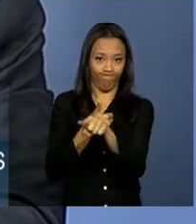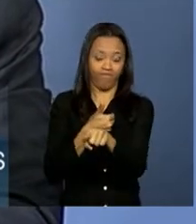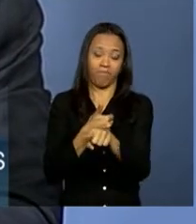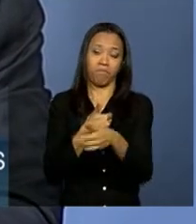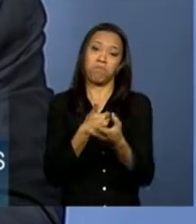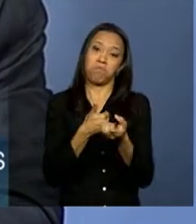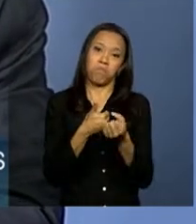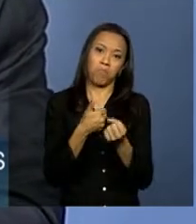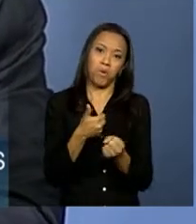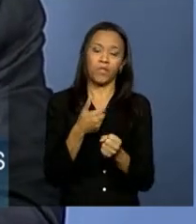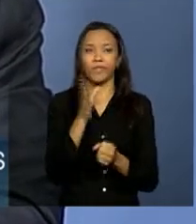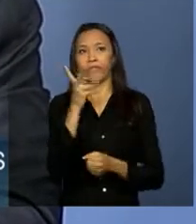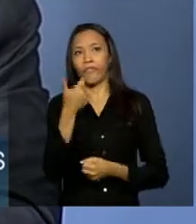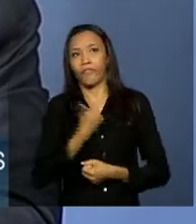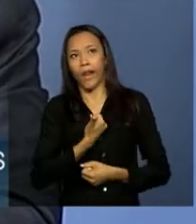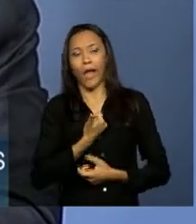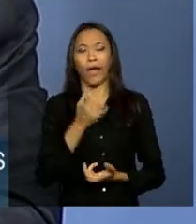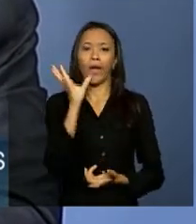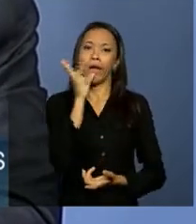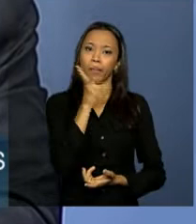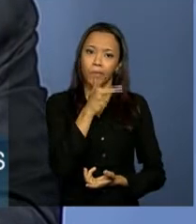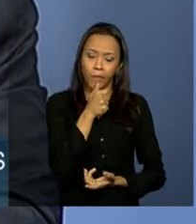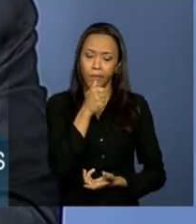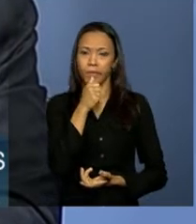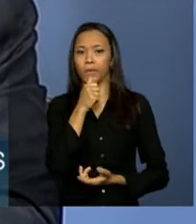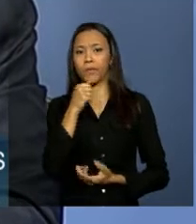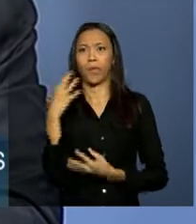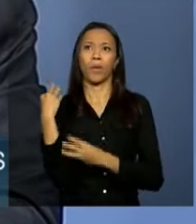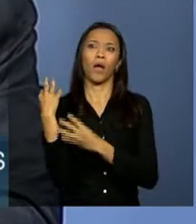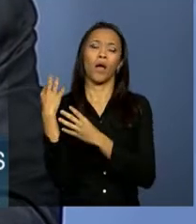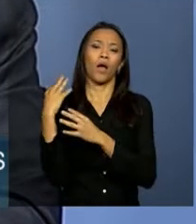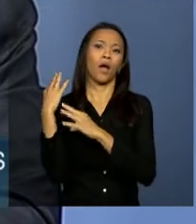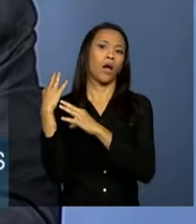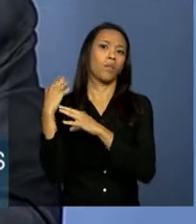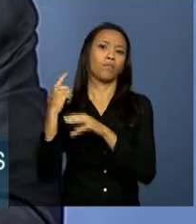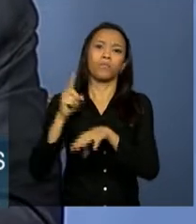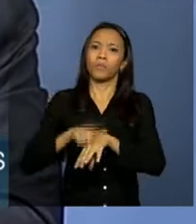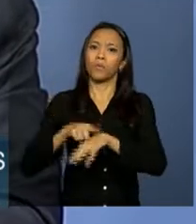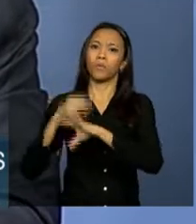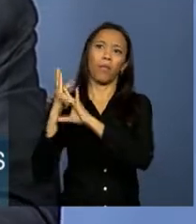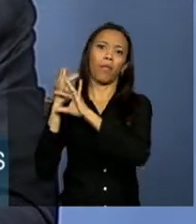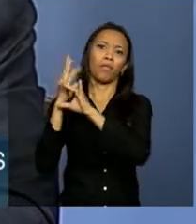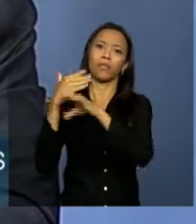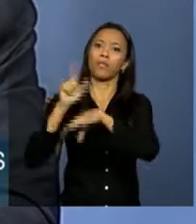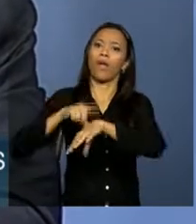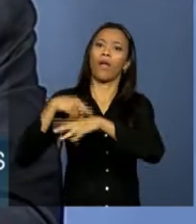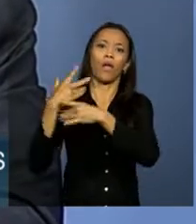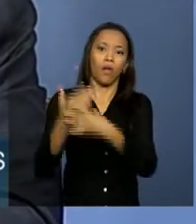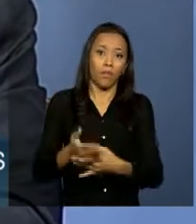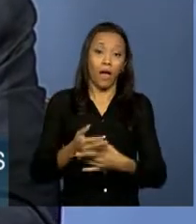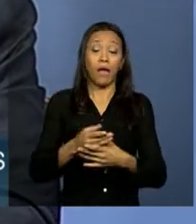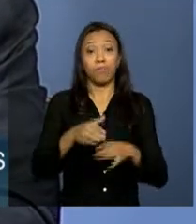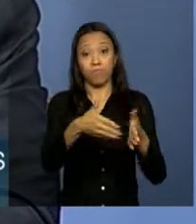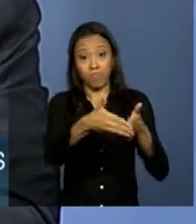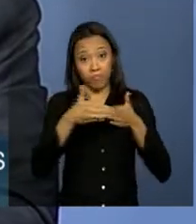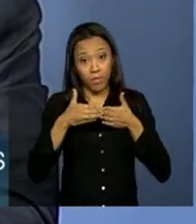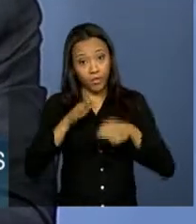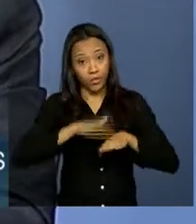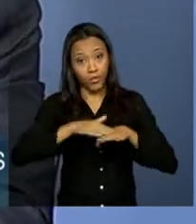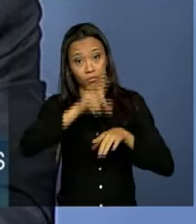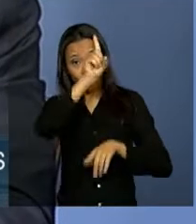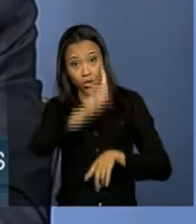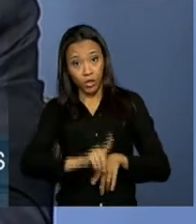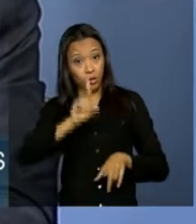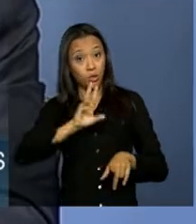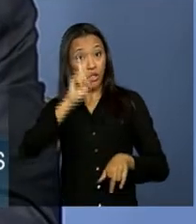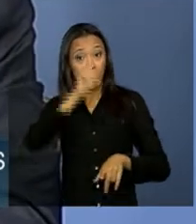transcorreu muito tempo, ela prefere que o diretor-geral estabeleça o painel. Ele próprio seleciona